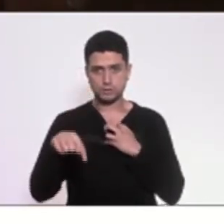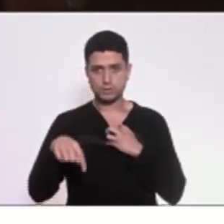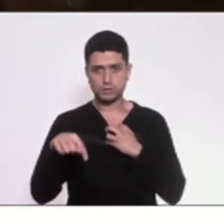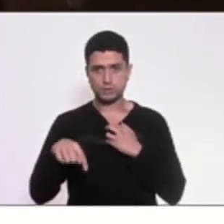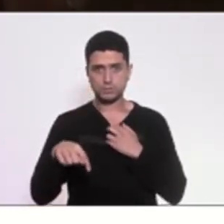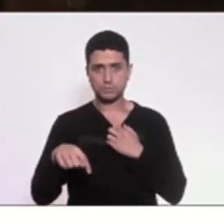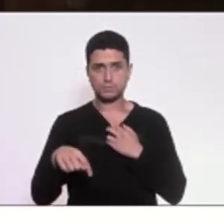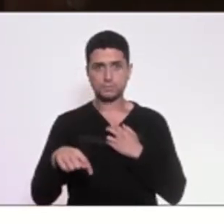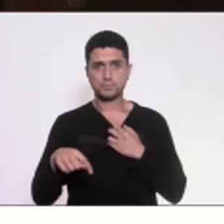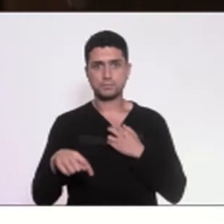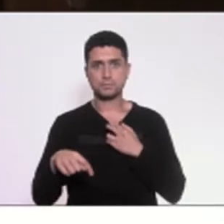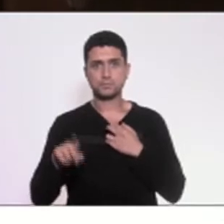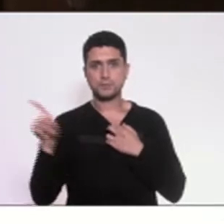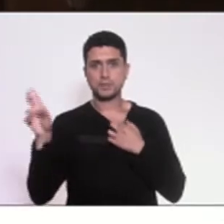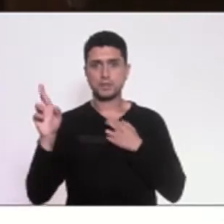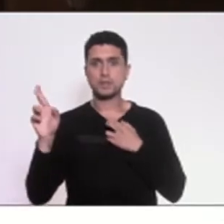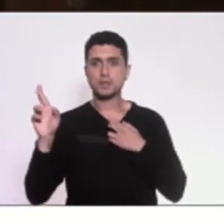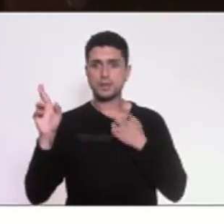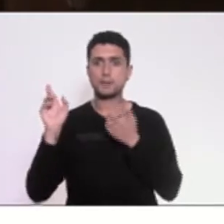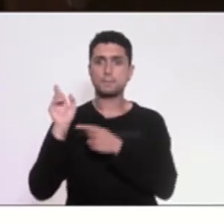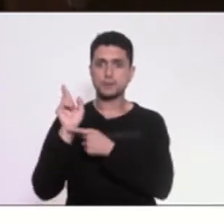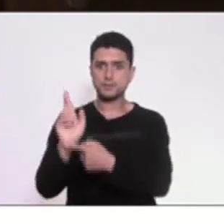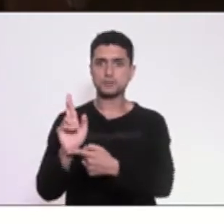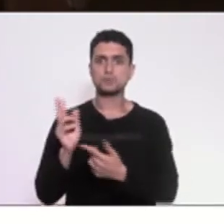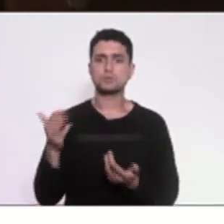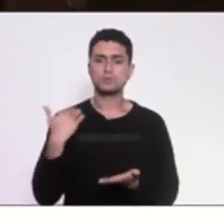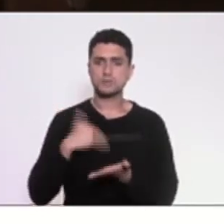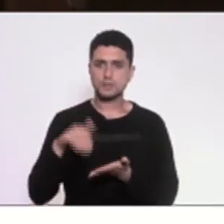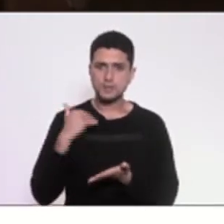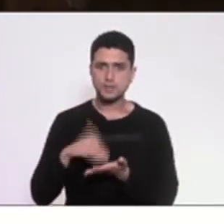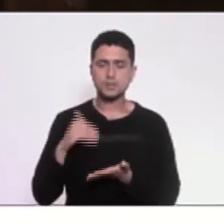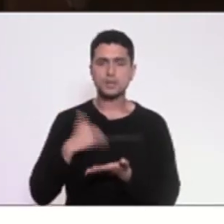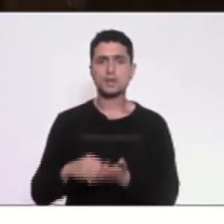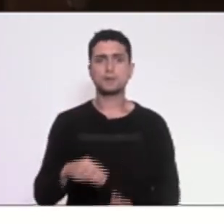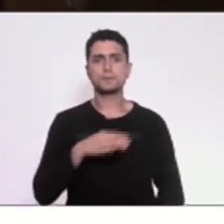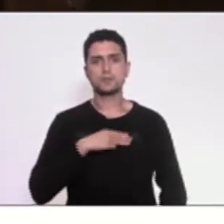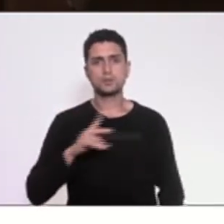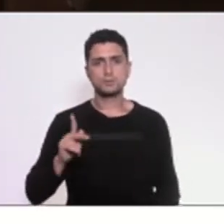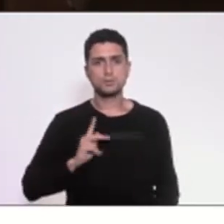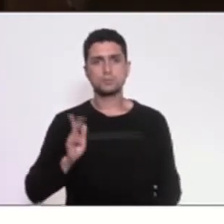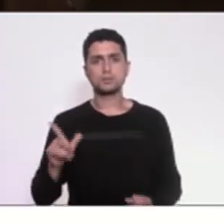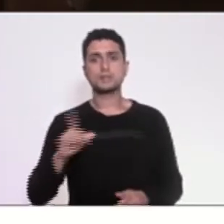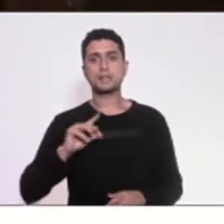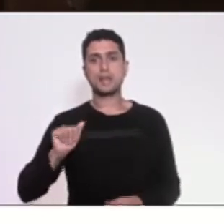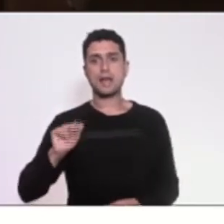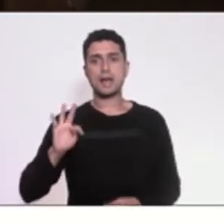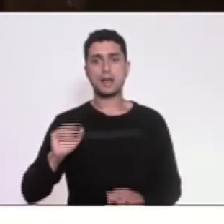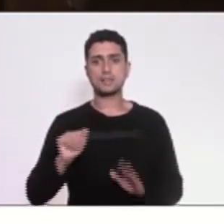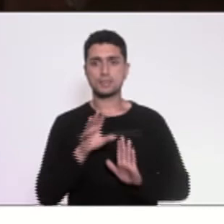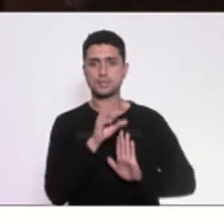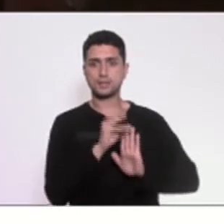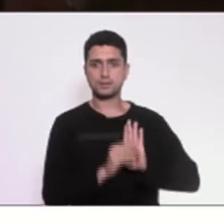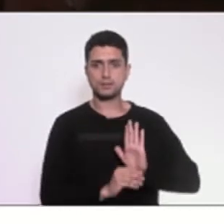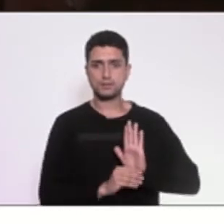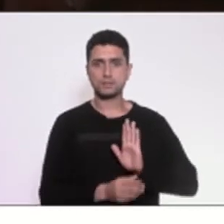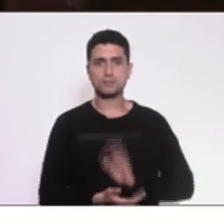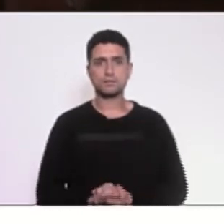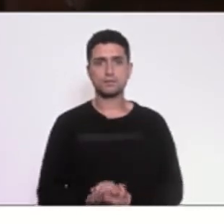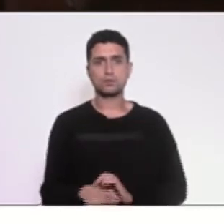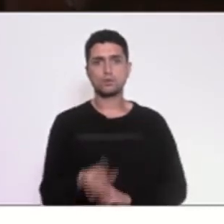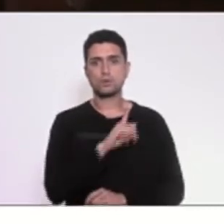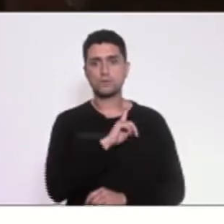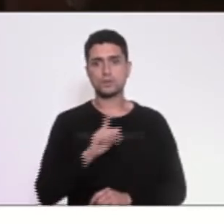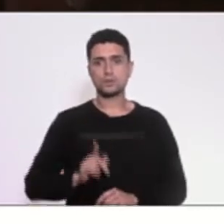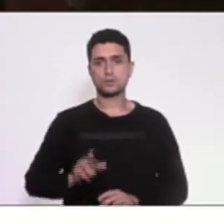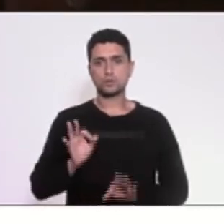lá representando o governo do Estado, estavam lá secretários de Estado, estava lá o Ministério Público, há uma ata, um documento oficial, o governador